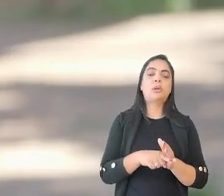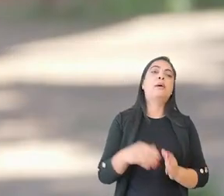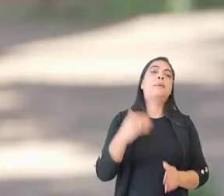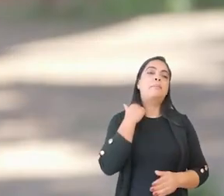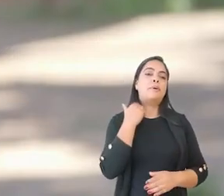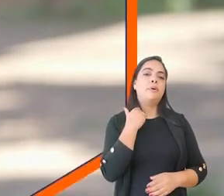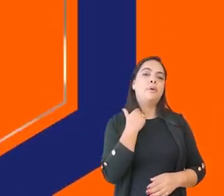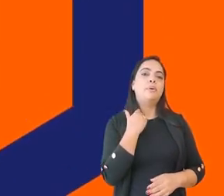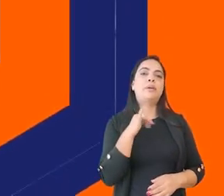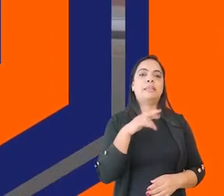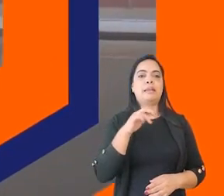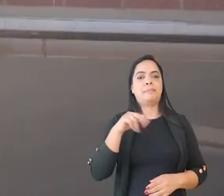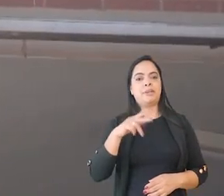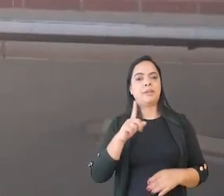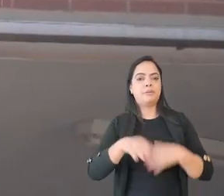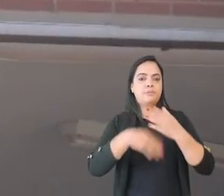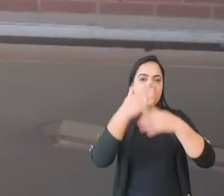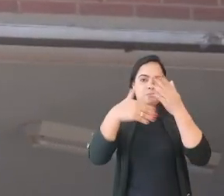de Desenvolvimento.